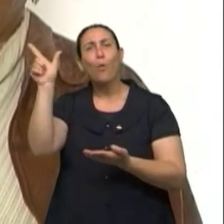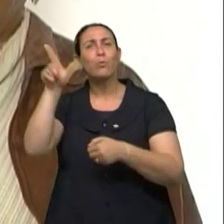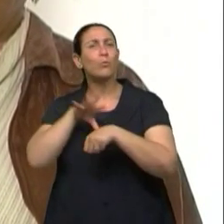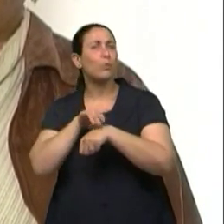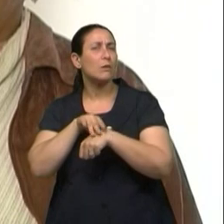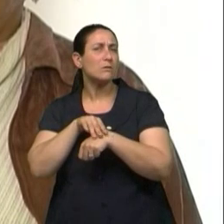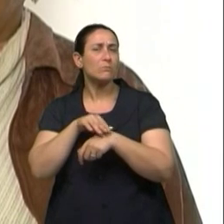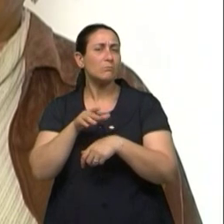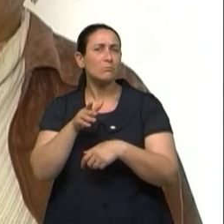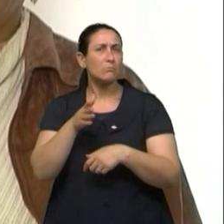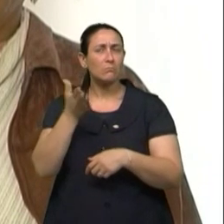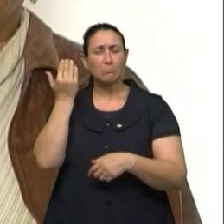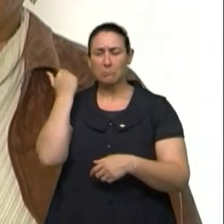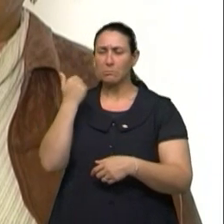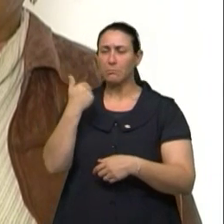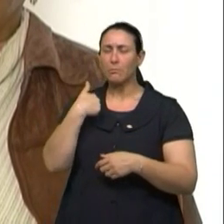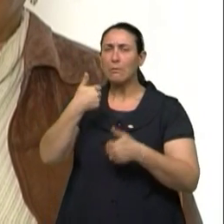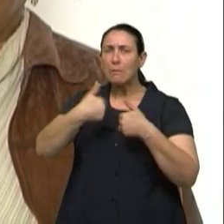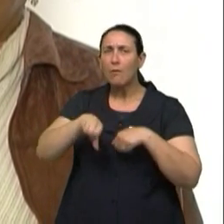Apareceu pneumonia,